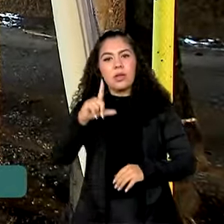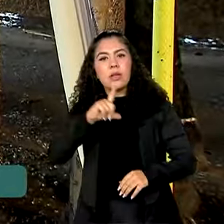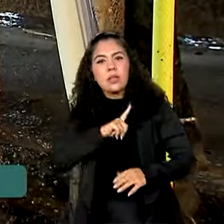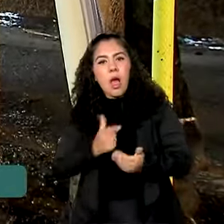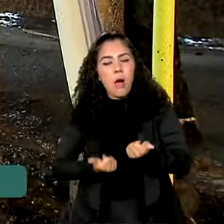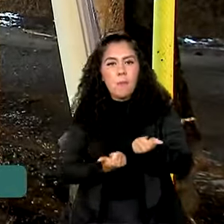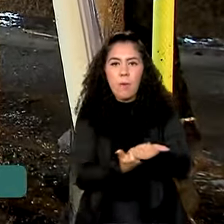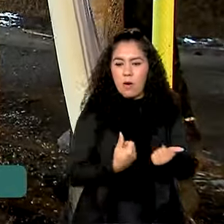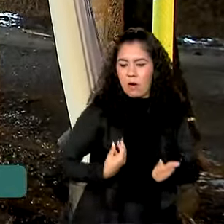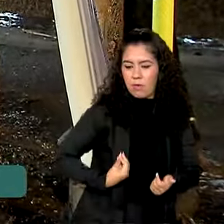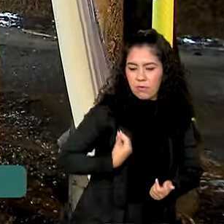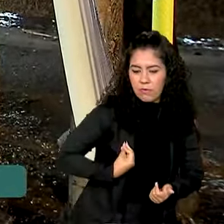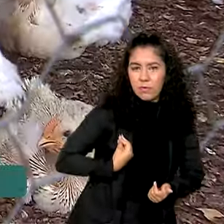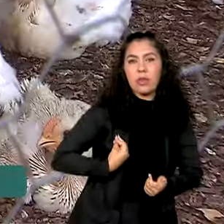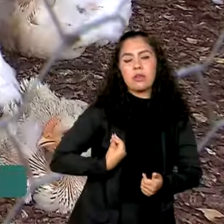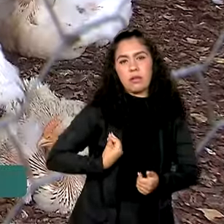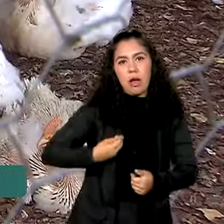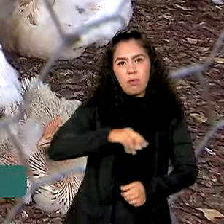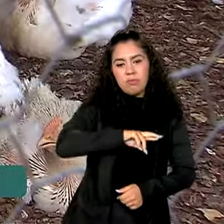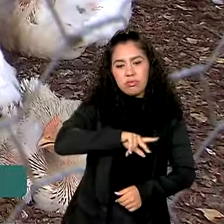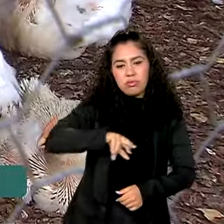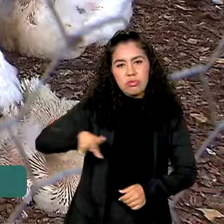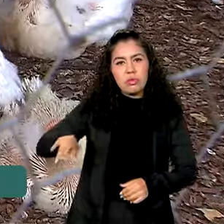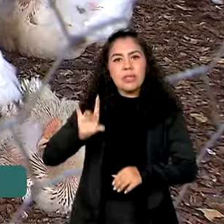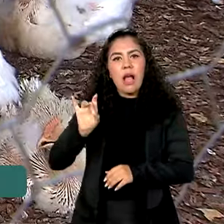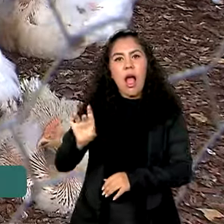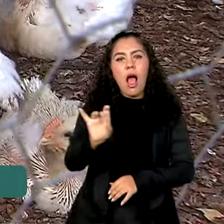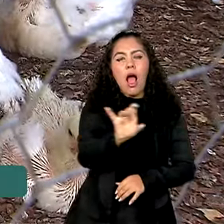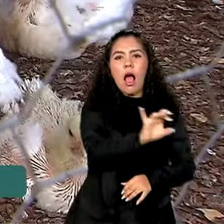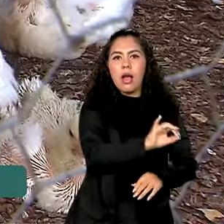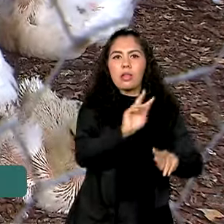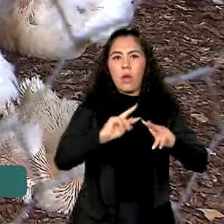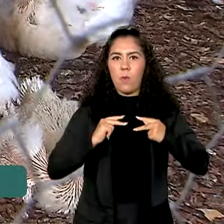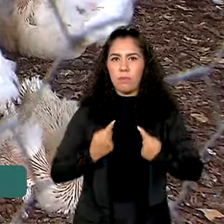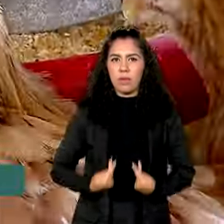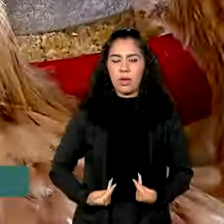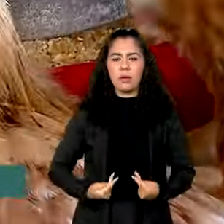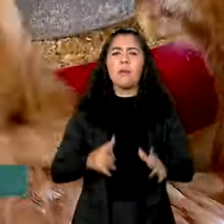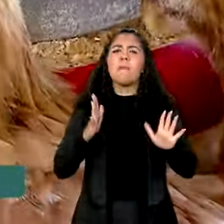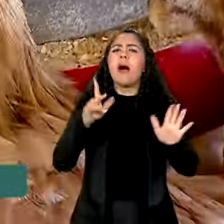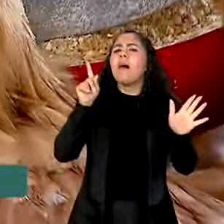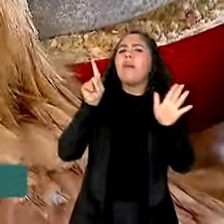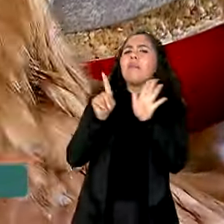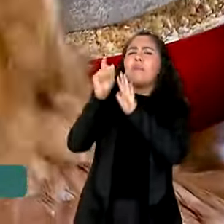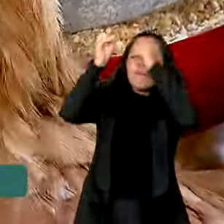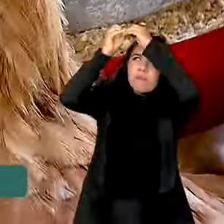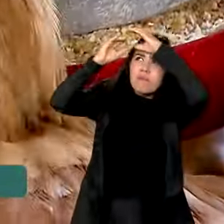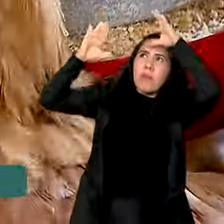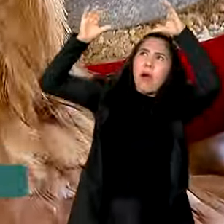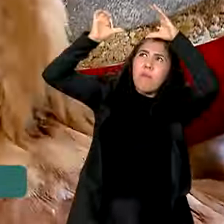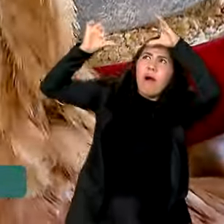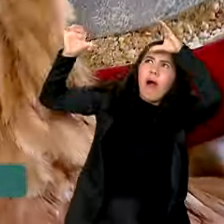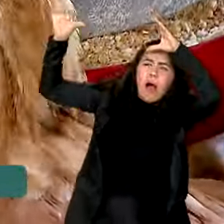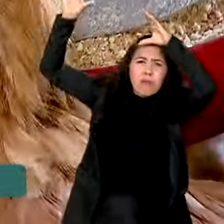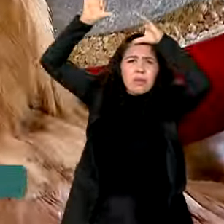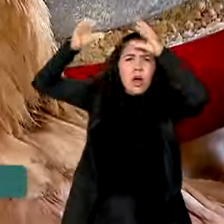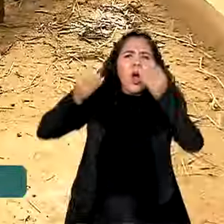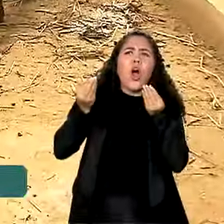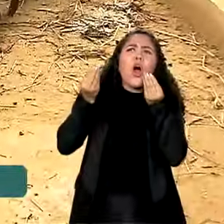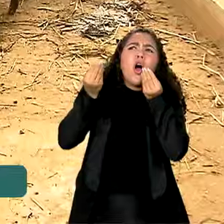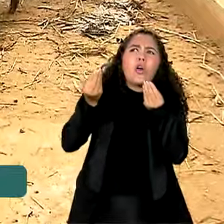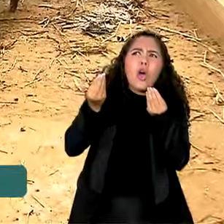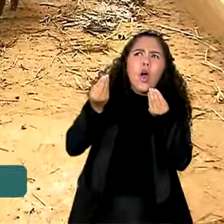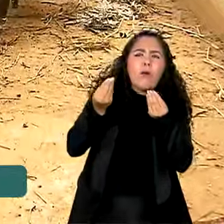vida e os meios de subsistência de cada ser humano. Aí surge a pergunta, como manter essa variedade de espécies